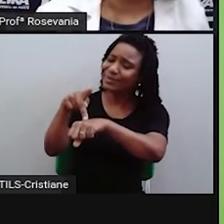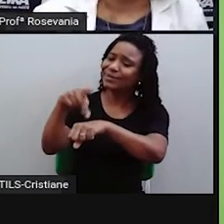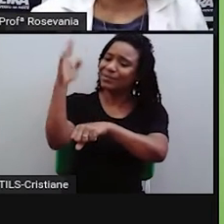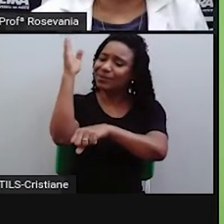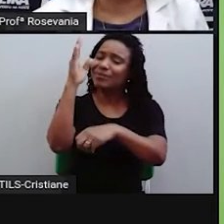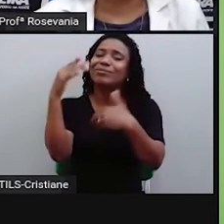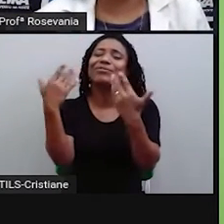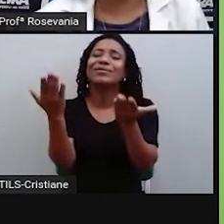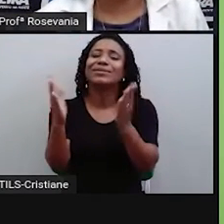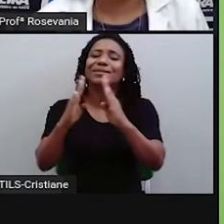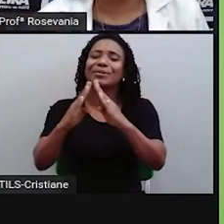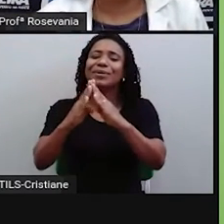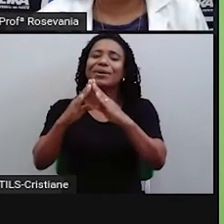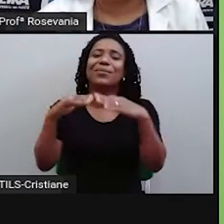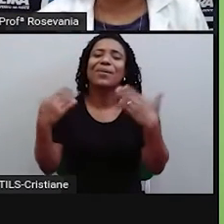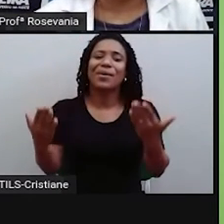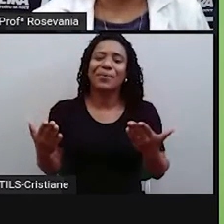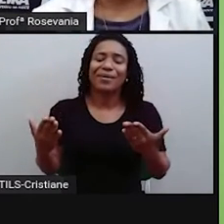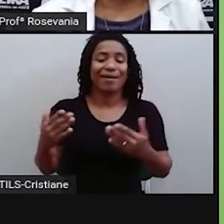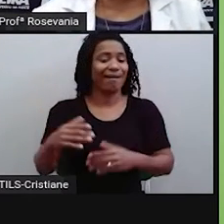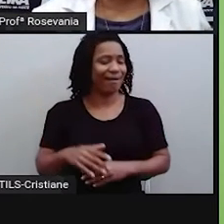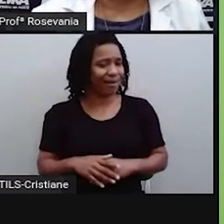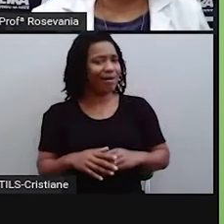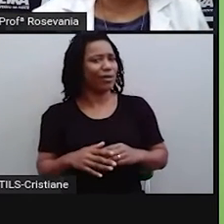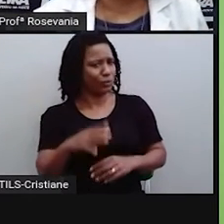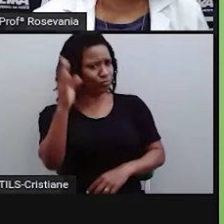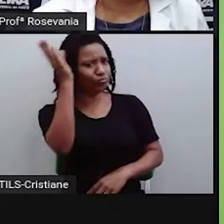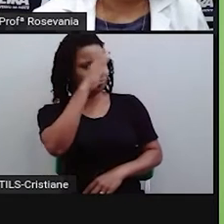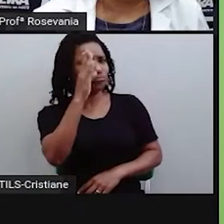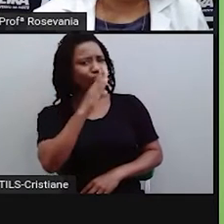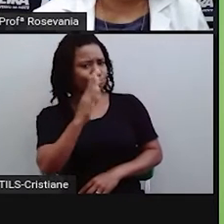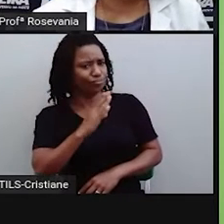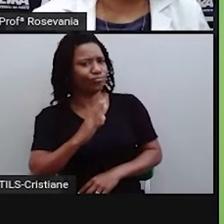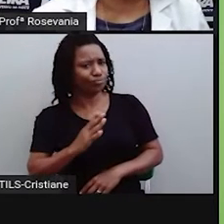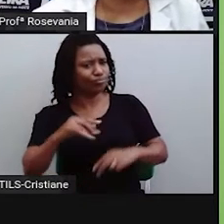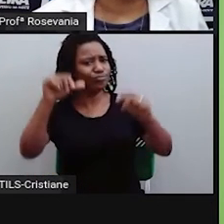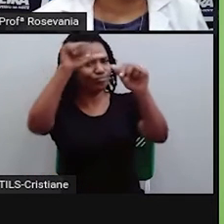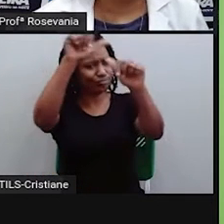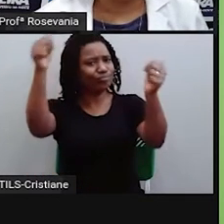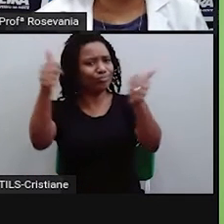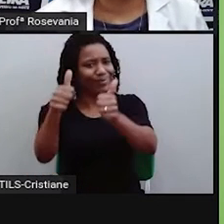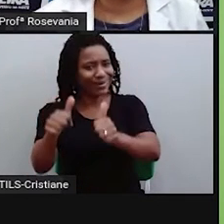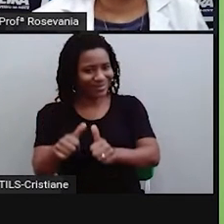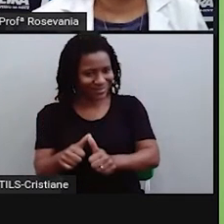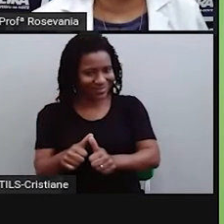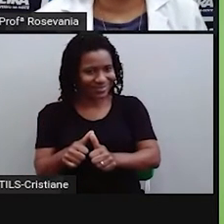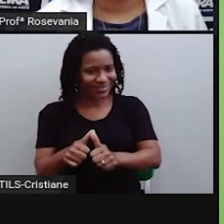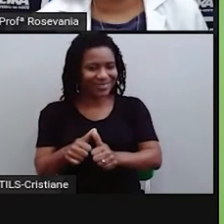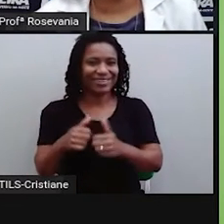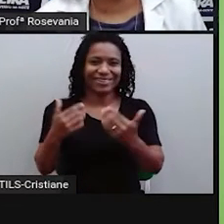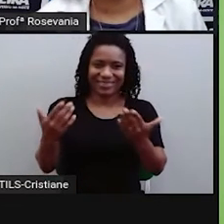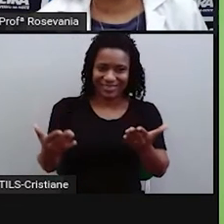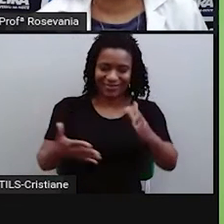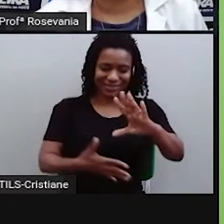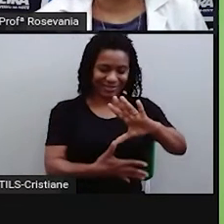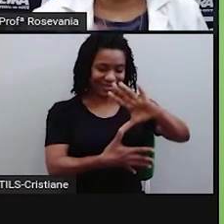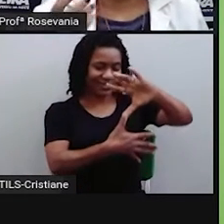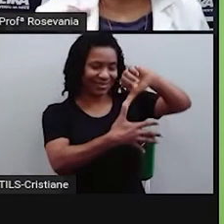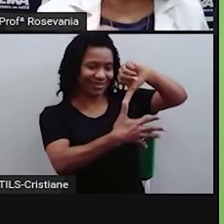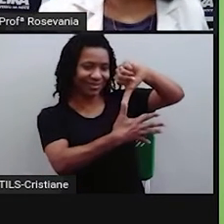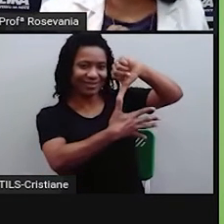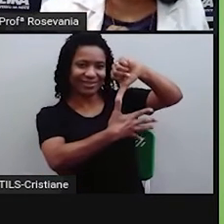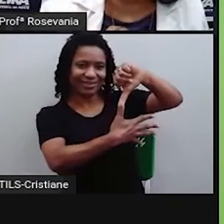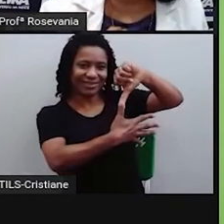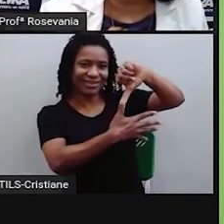votaria para a ideia do continente americano? Percebam que essas perguntas, elas são frequentes, principalmente quando é feito assim.